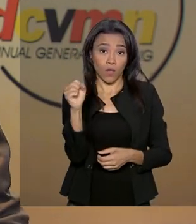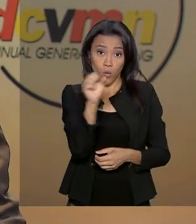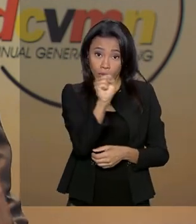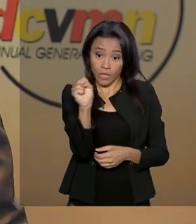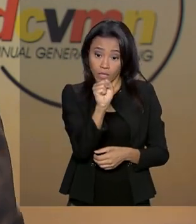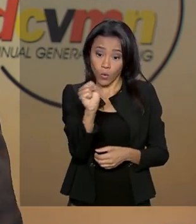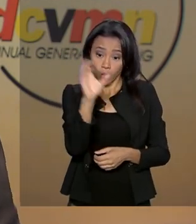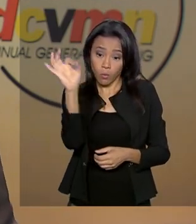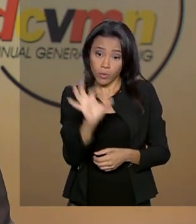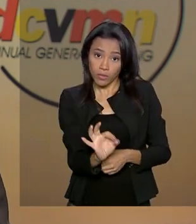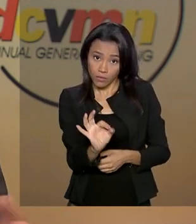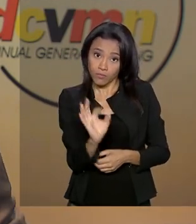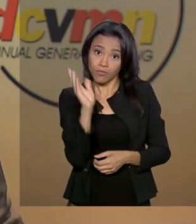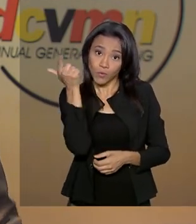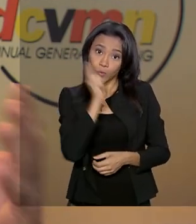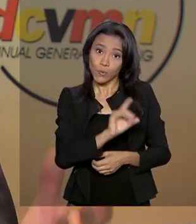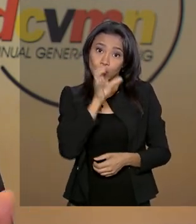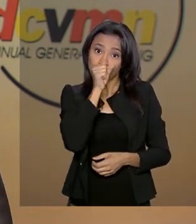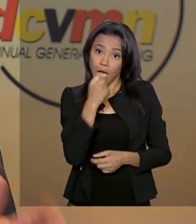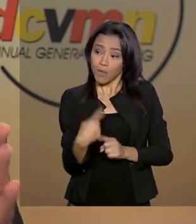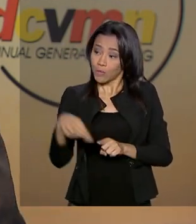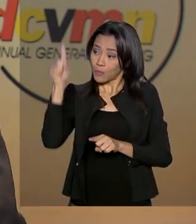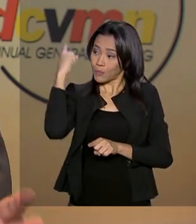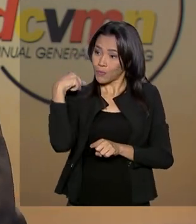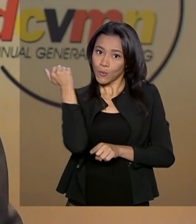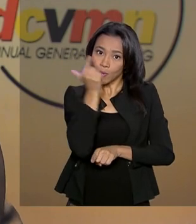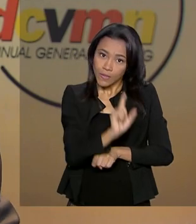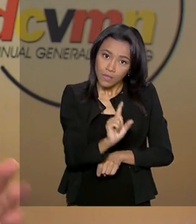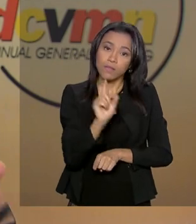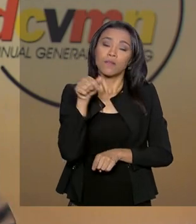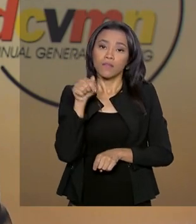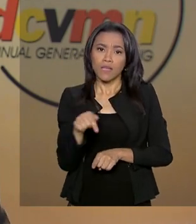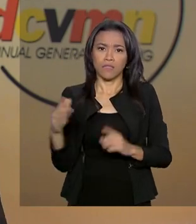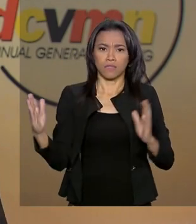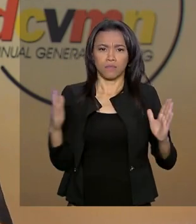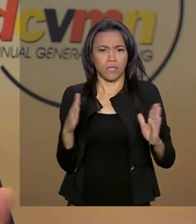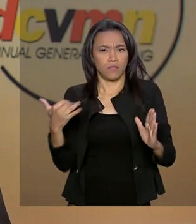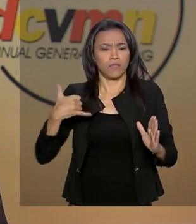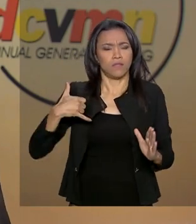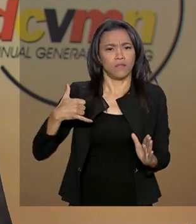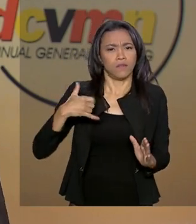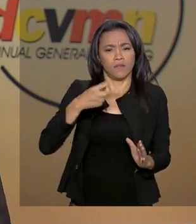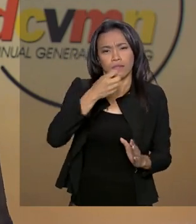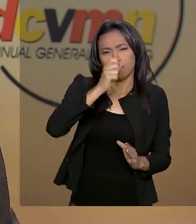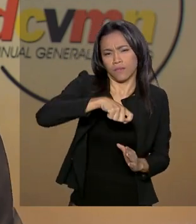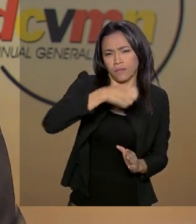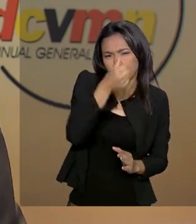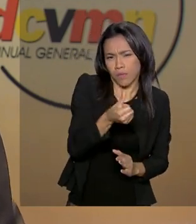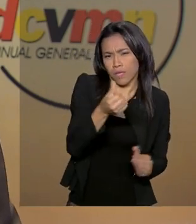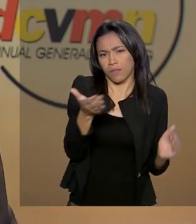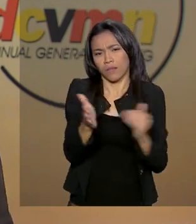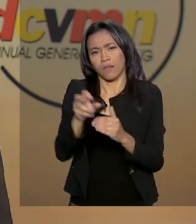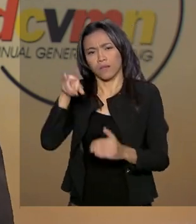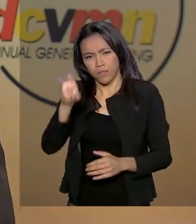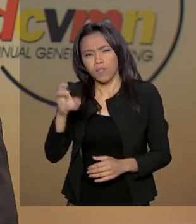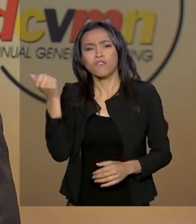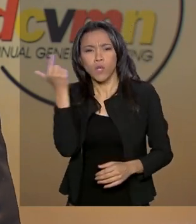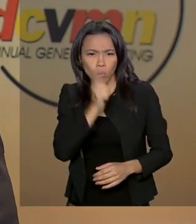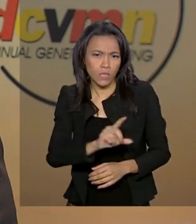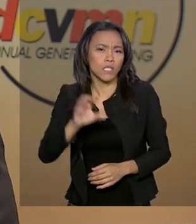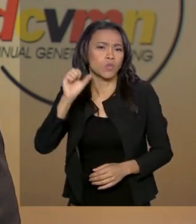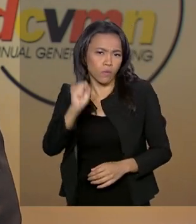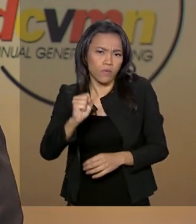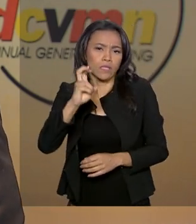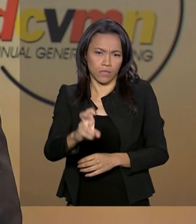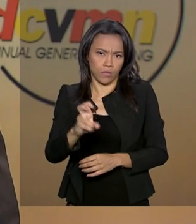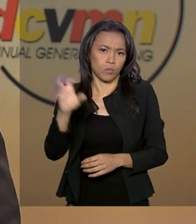nós vamos ficar até o final do mês, é capaz da gente, no total dessa faixa etária, seis meses a cinco anos, gente vai atingir os 95%. Mas nós vamos